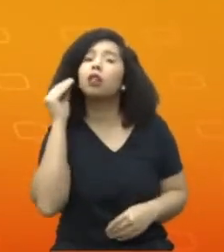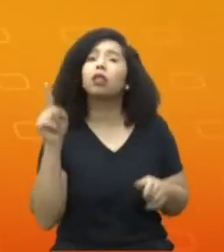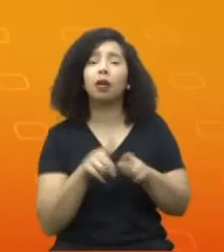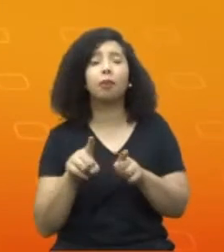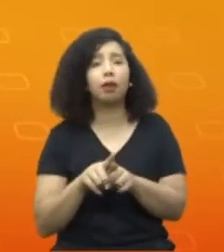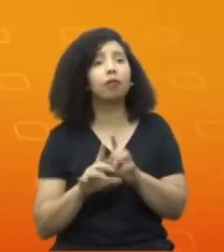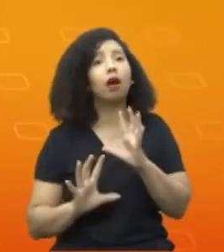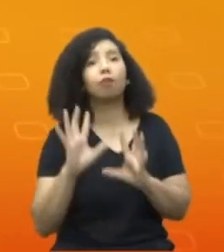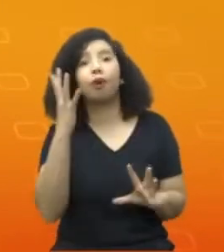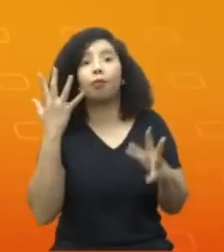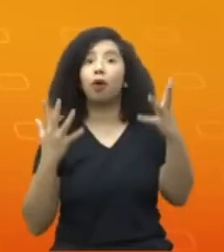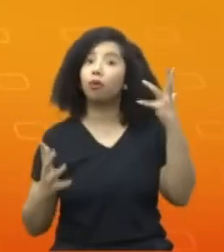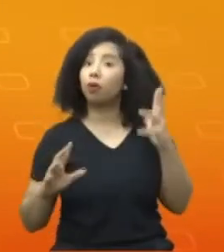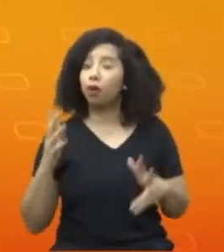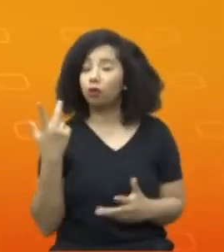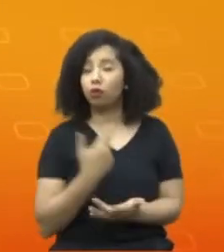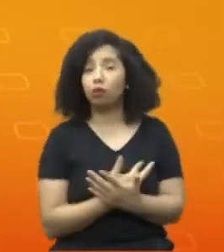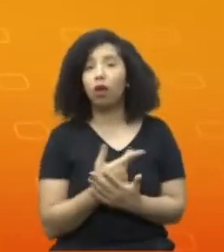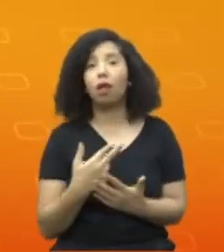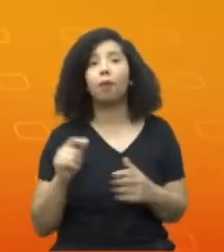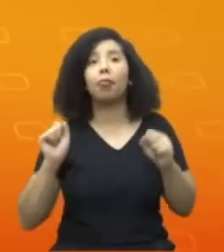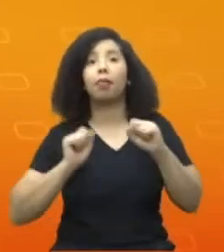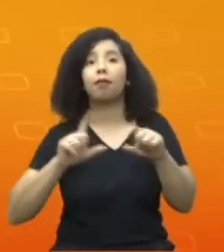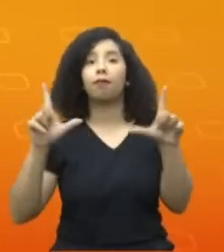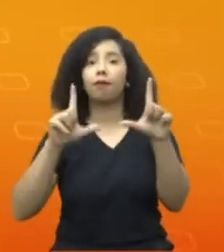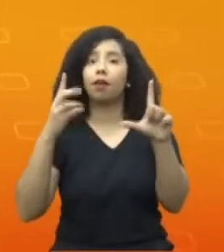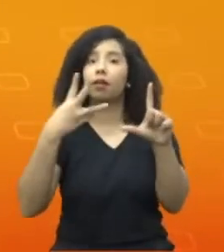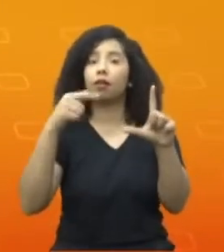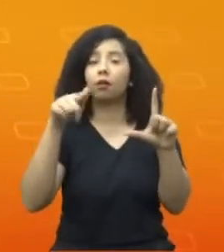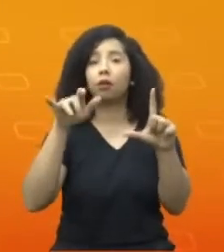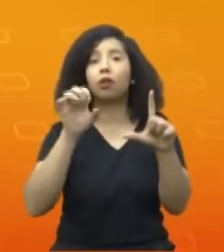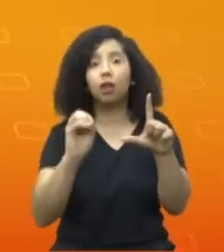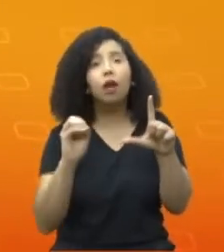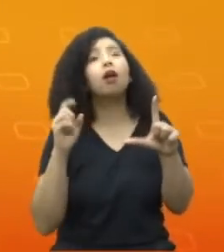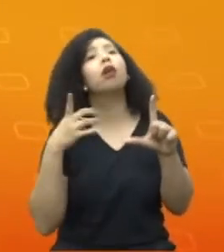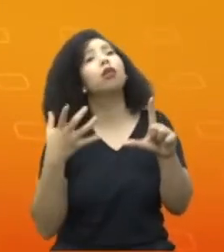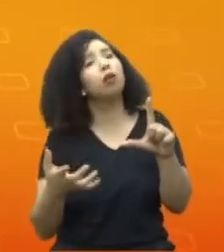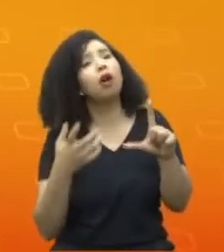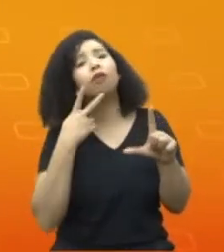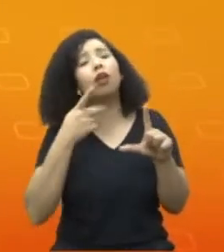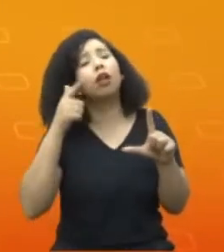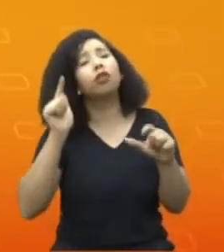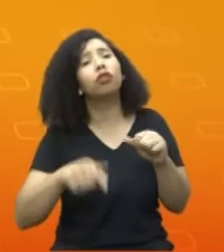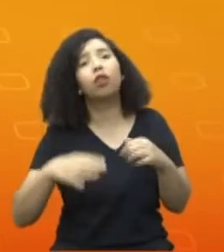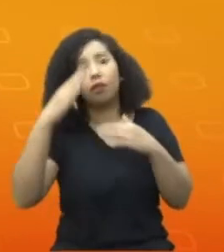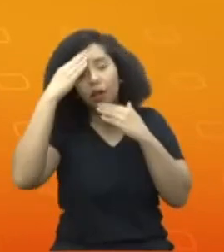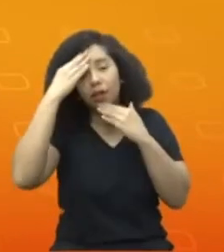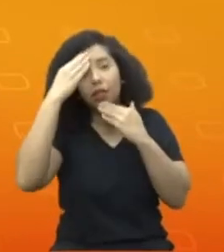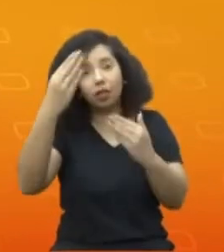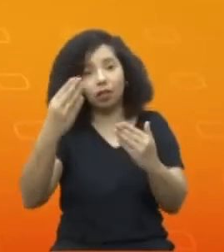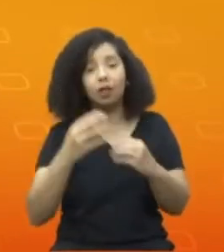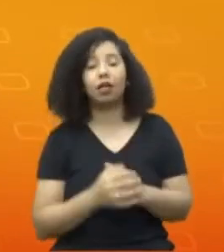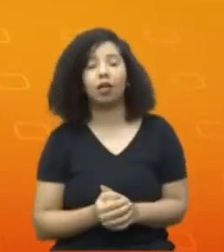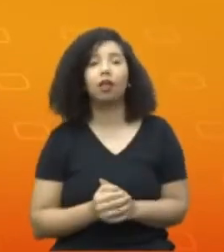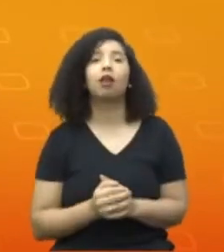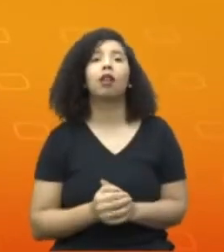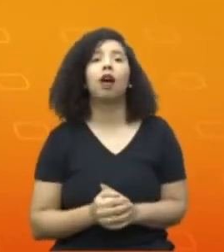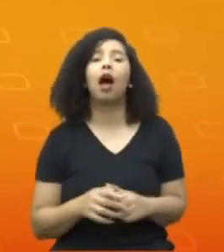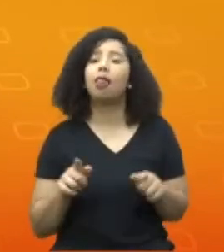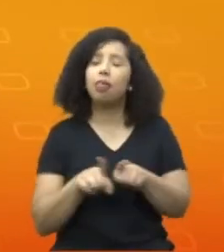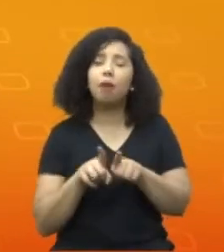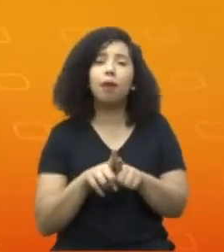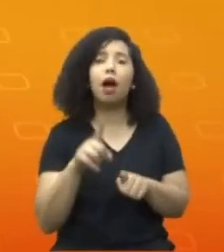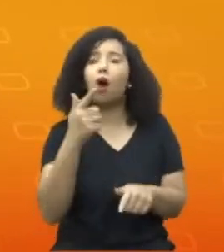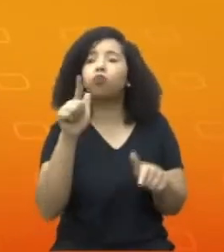realizados pela TV, para a TV 3.0, quero reforçar esse agradecimento. Agradecer também aos demais